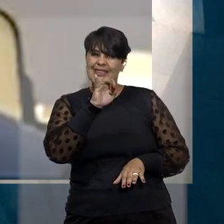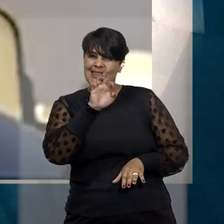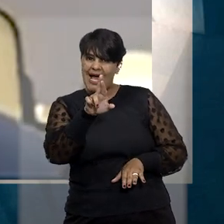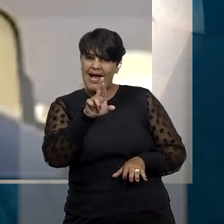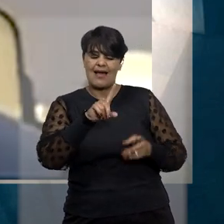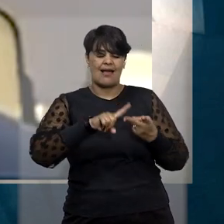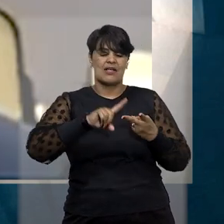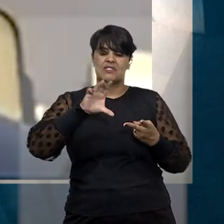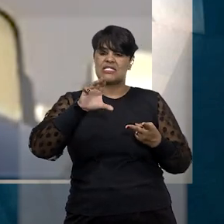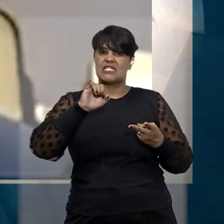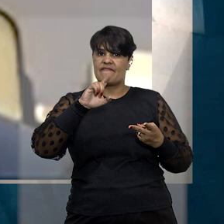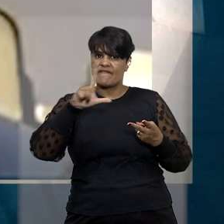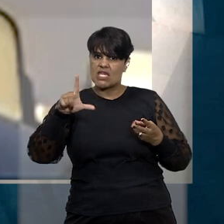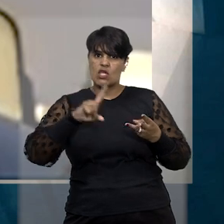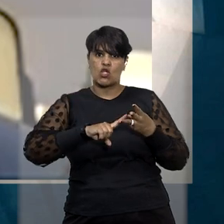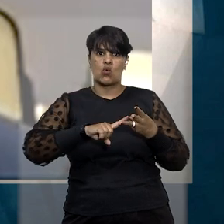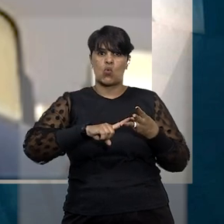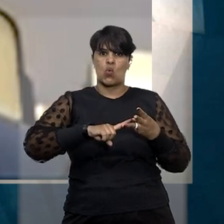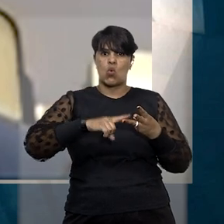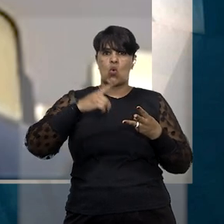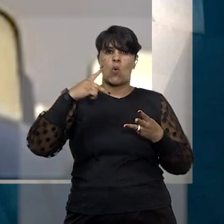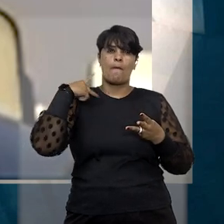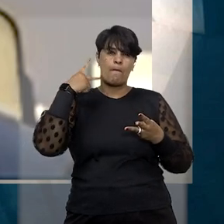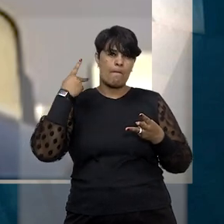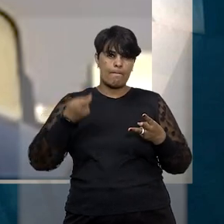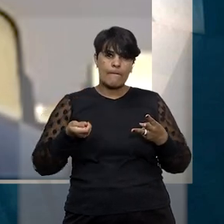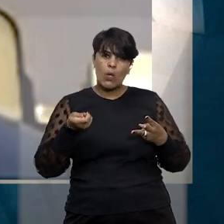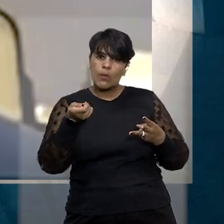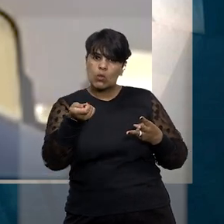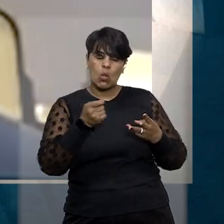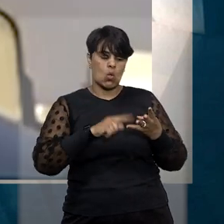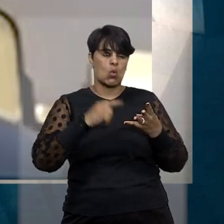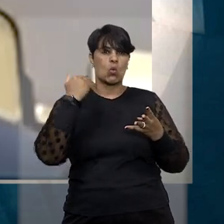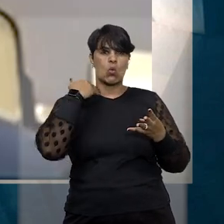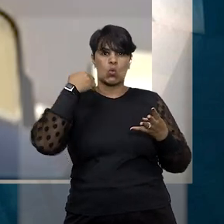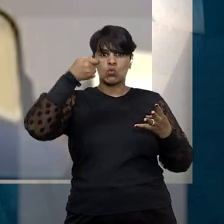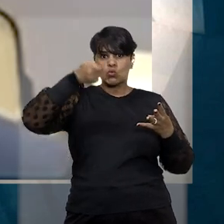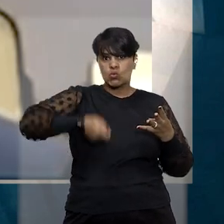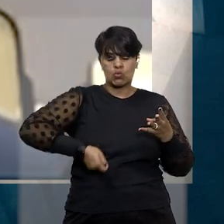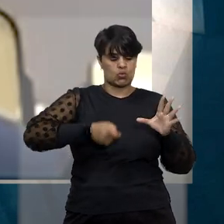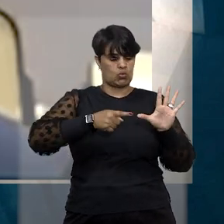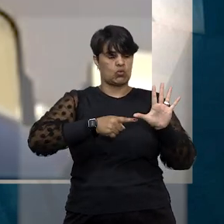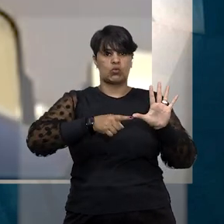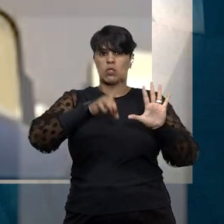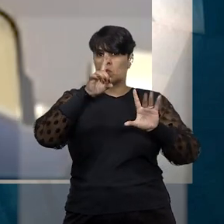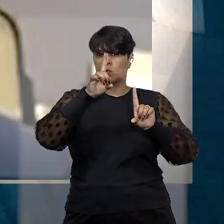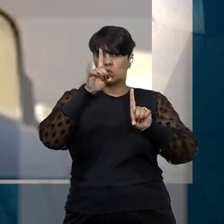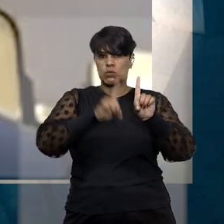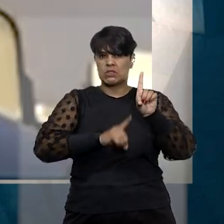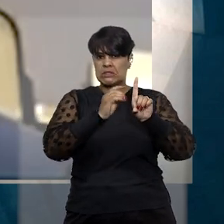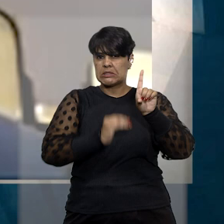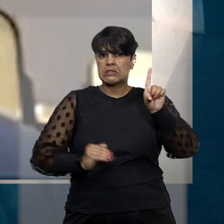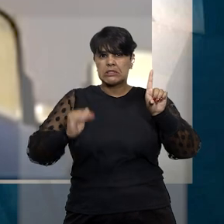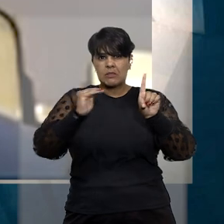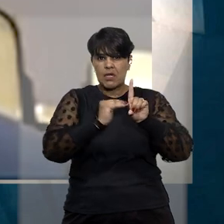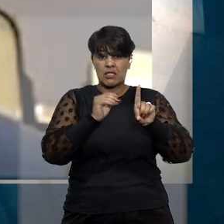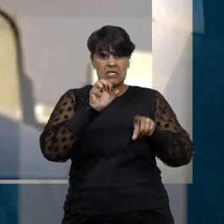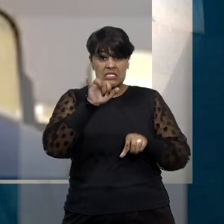um promotor de justiça, um juiz, um desembargador, um ministro, cada um não se ocupar